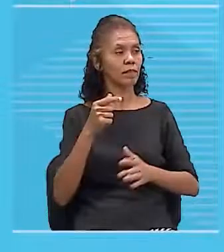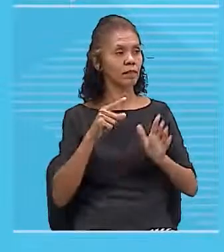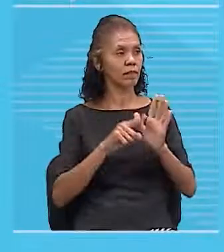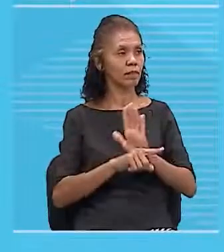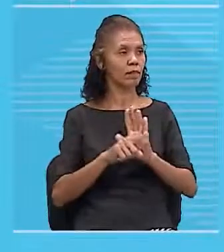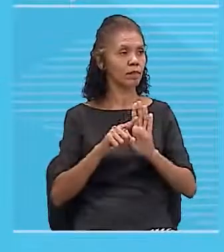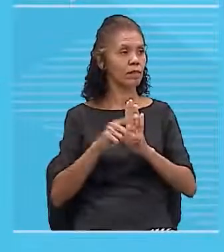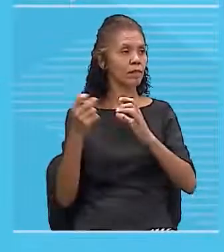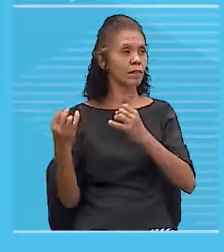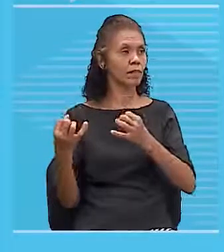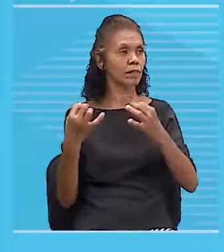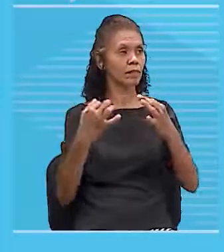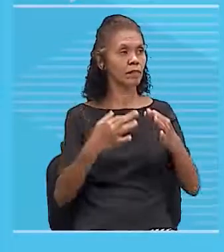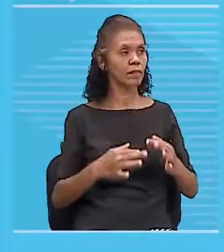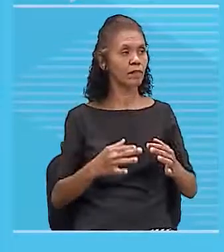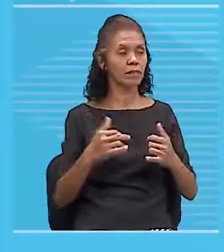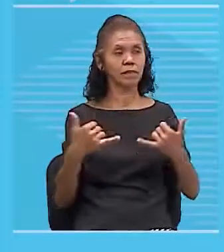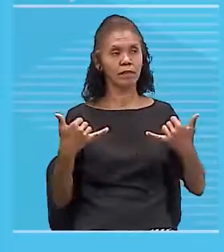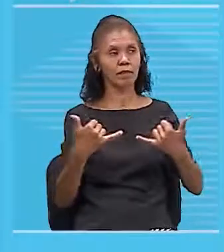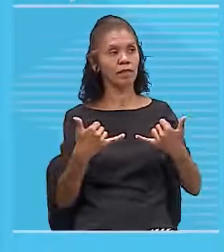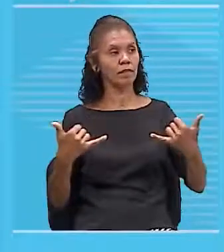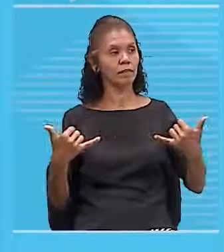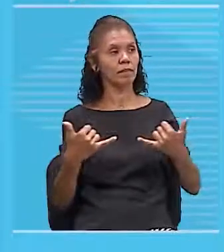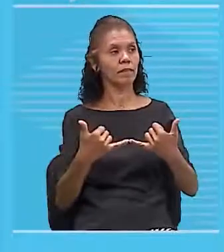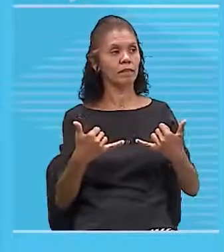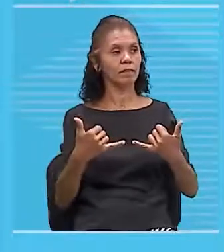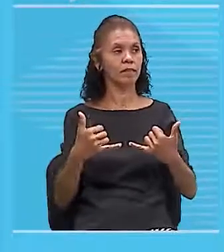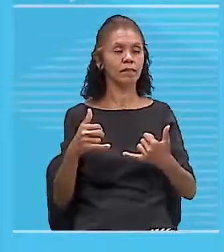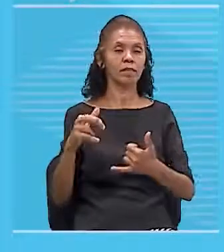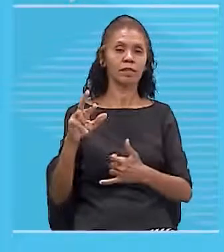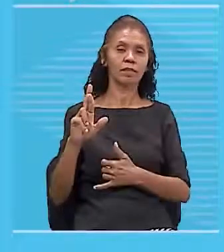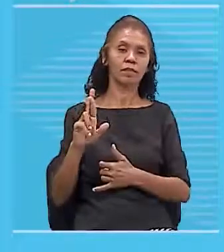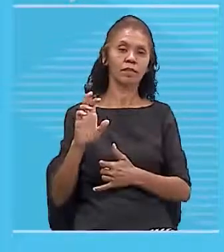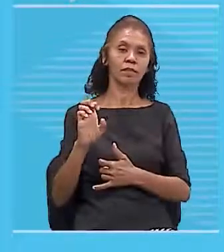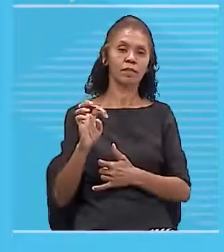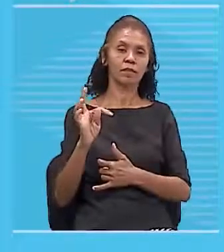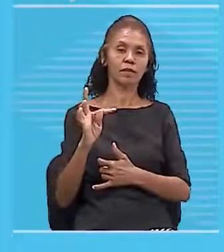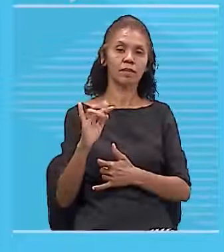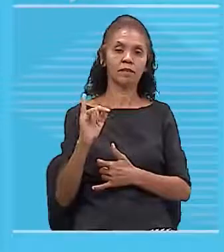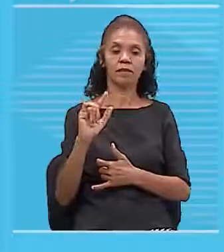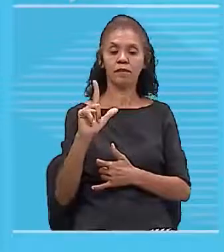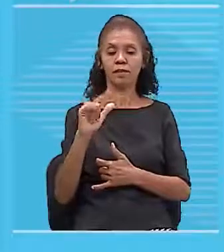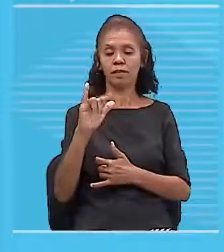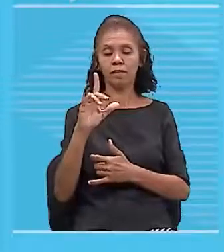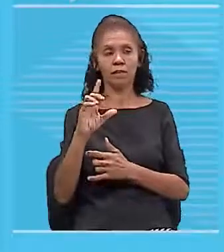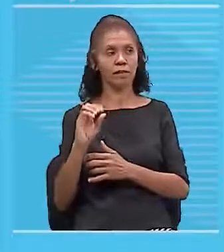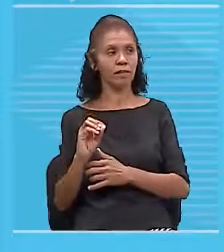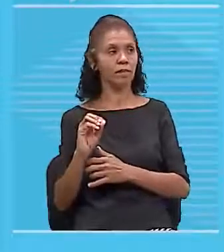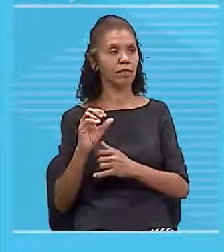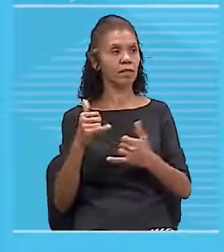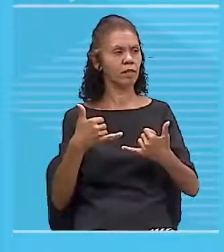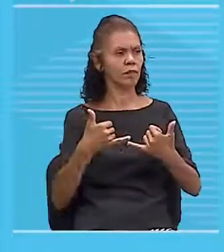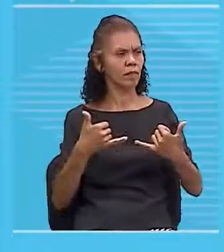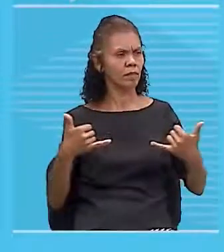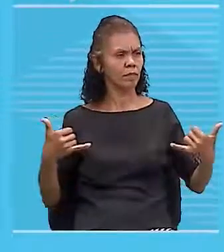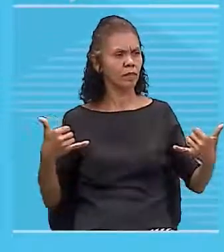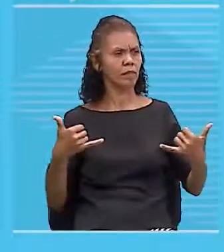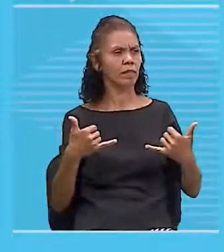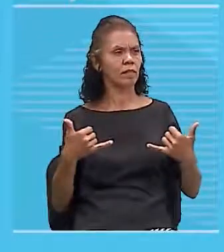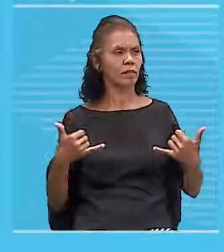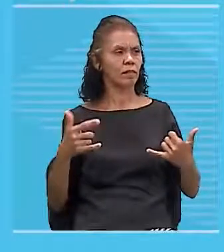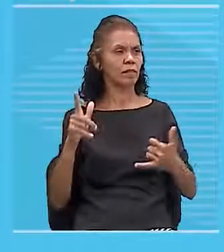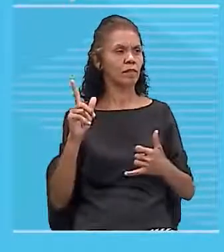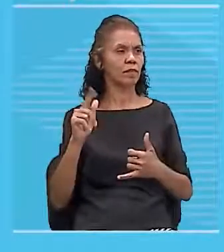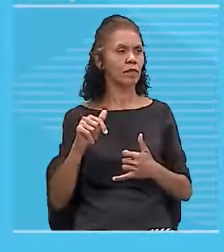o seguinte, um fio condutor retilíneo e muito longo é percorrido por uma